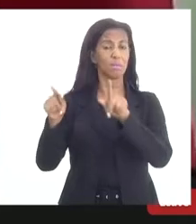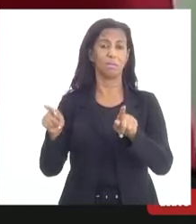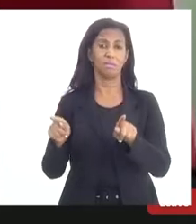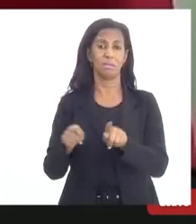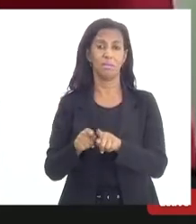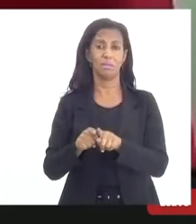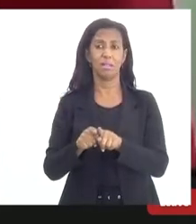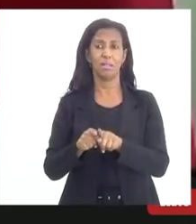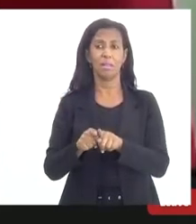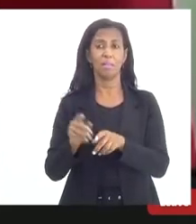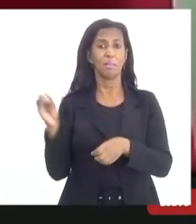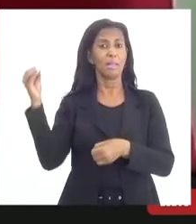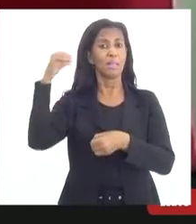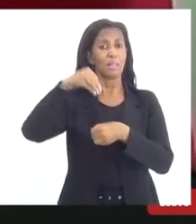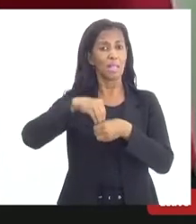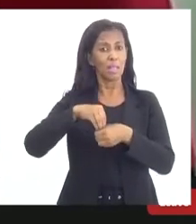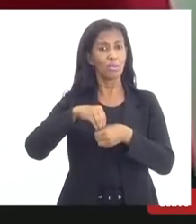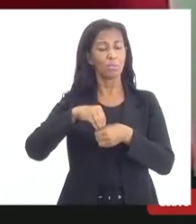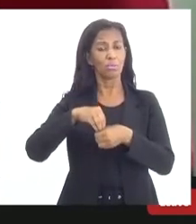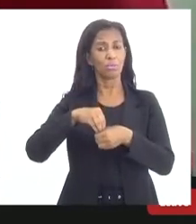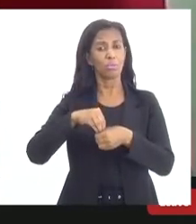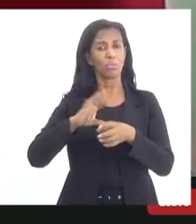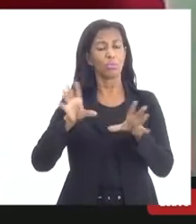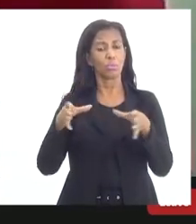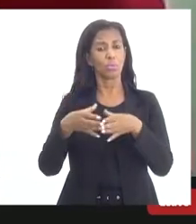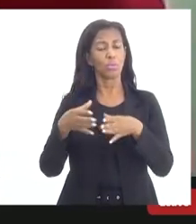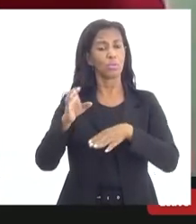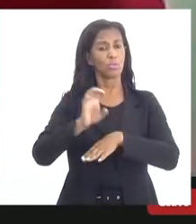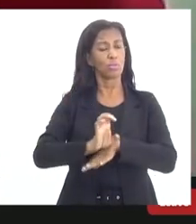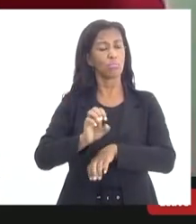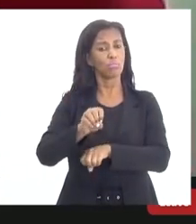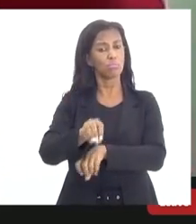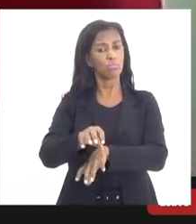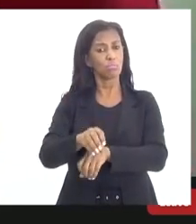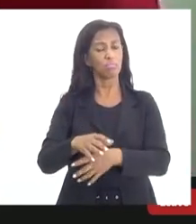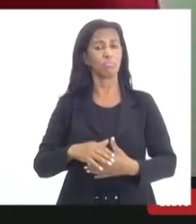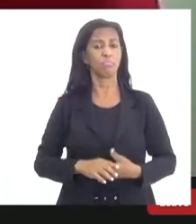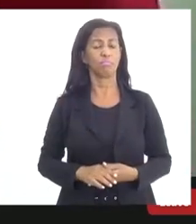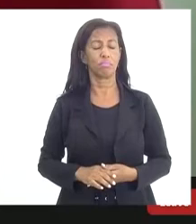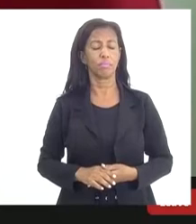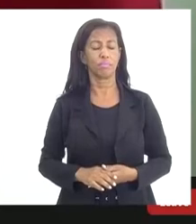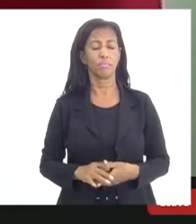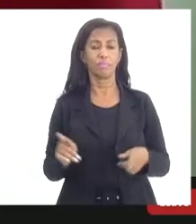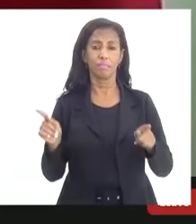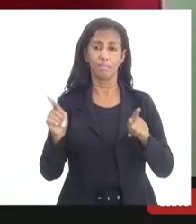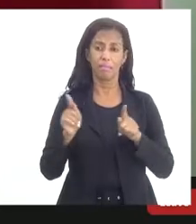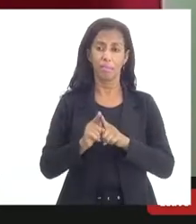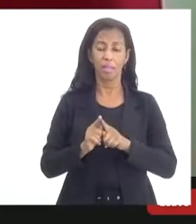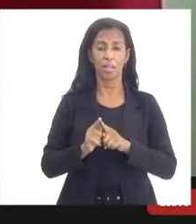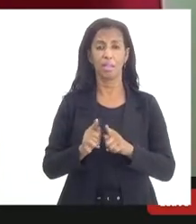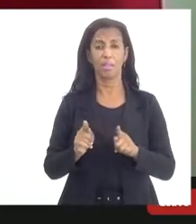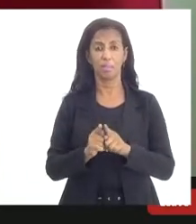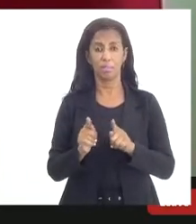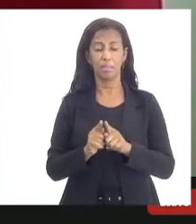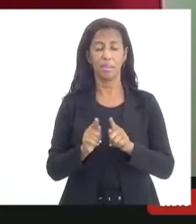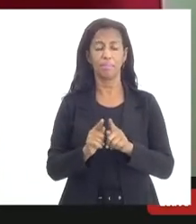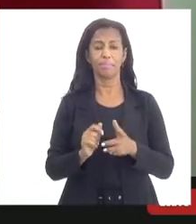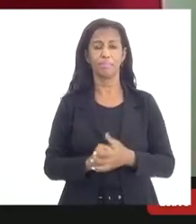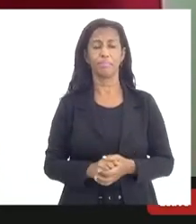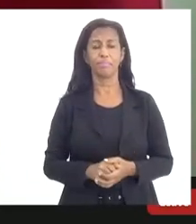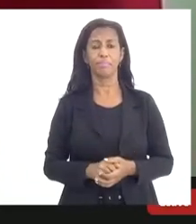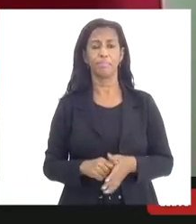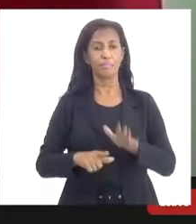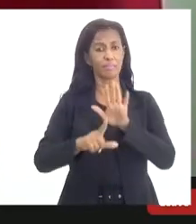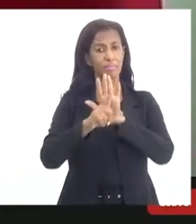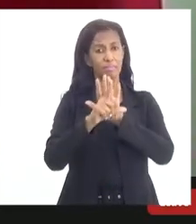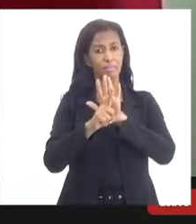da linha de ações do conselho estadual de educação e por último não menos importante é claro a